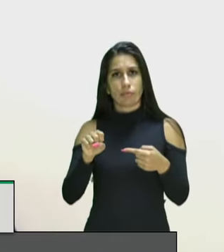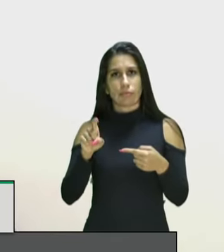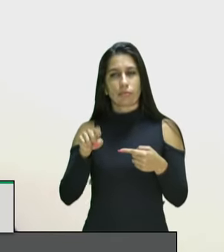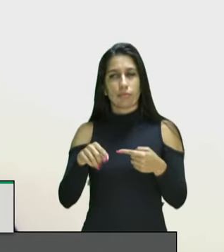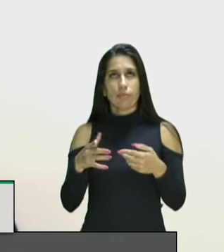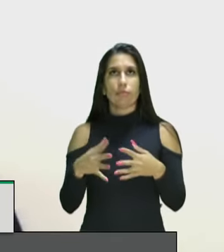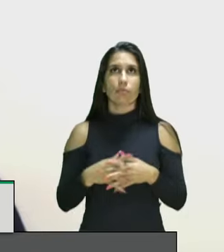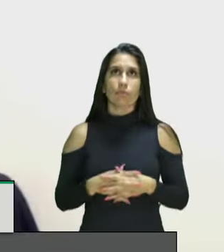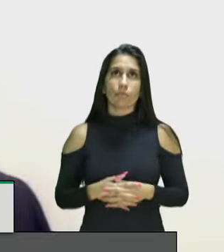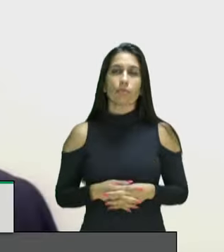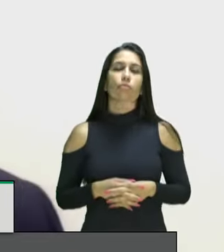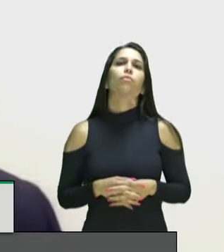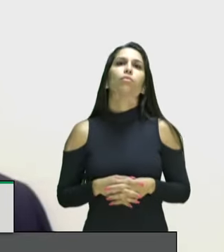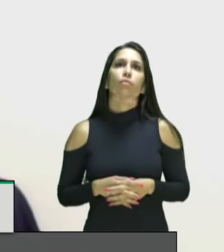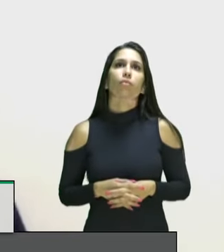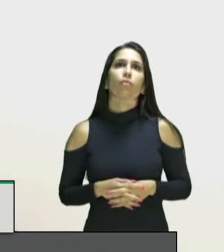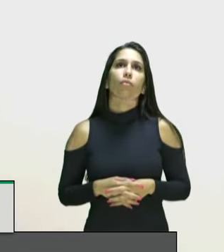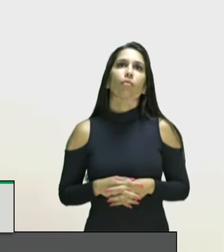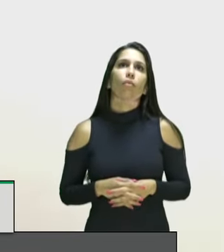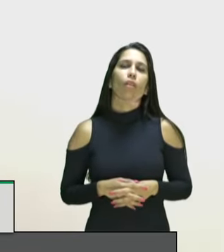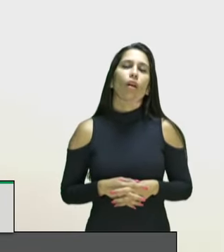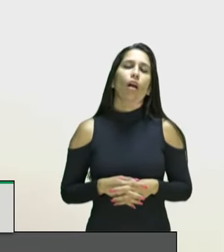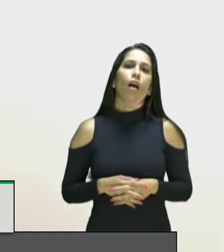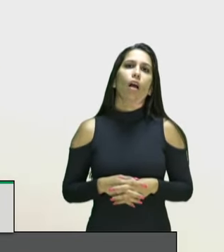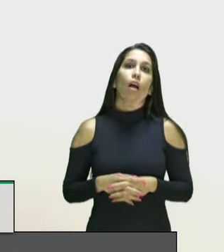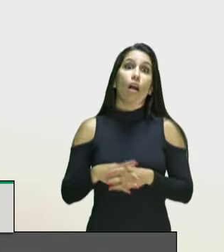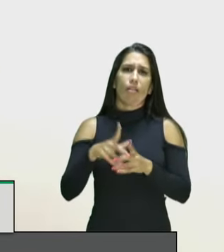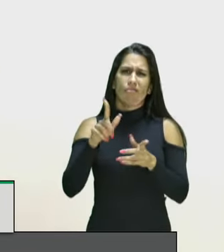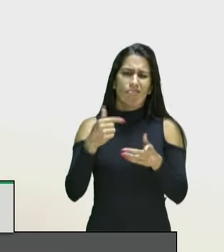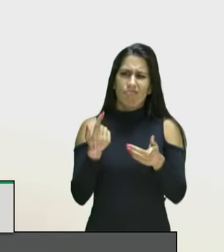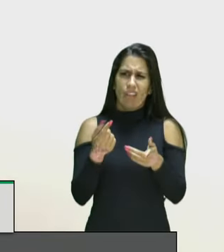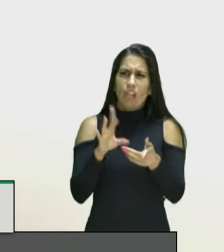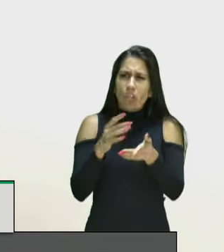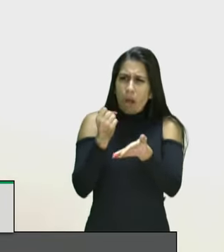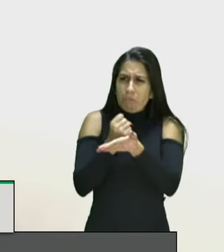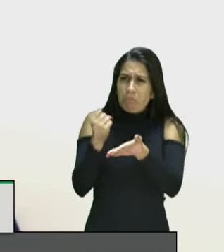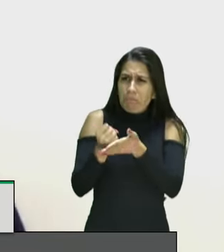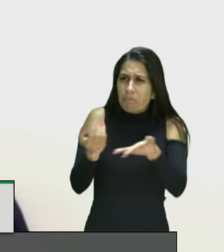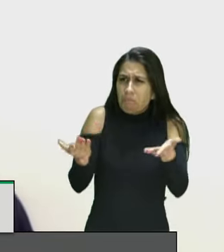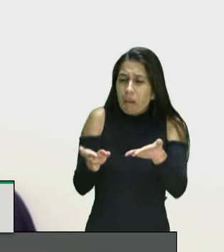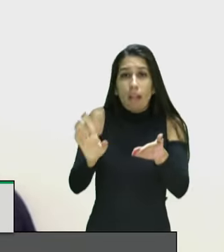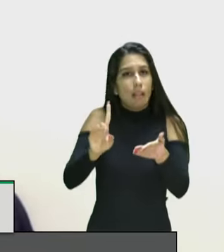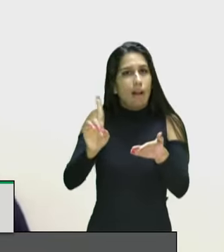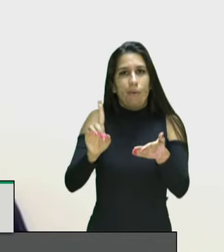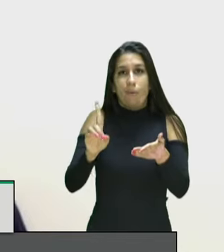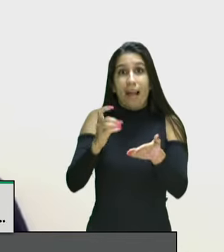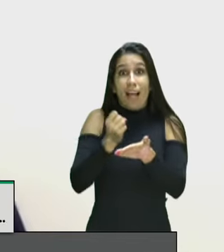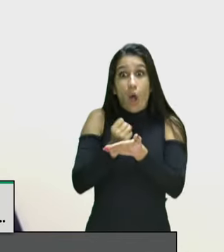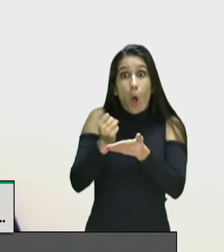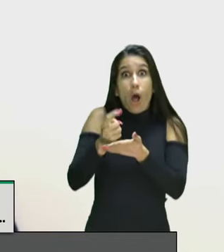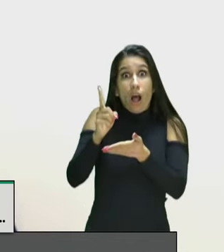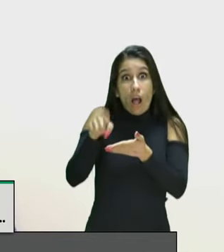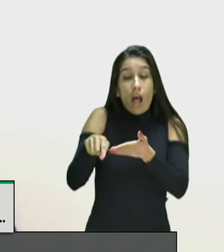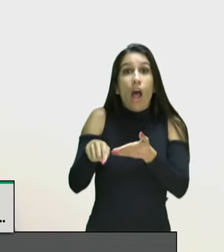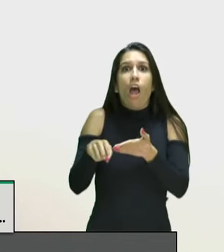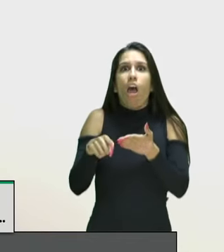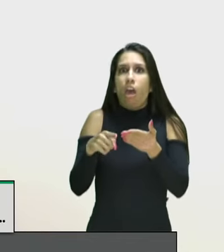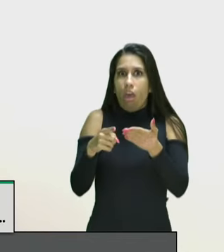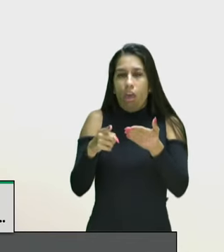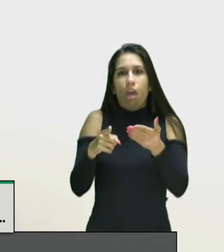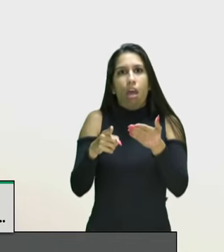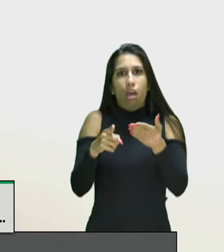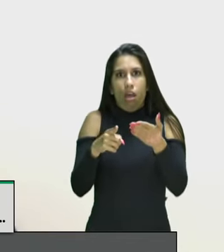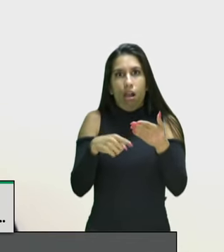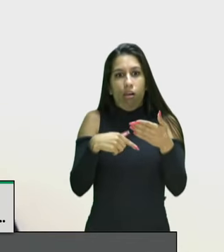questão de mera assinatura mas eu digo para vocês tratado é um avanço legislativo que o Estado